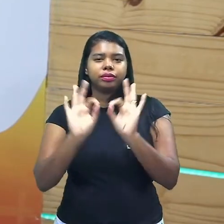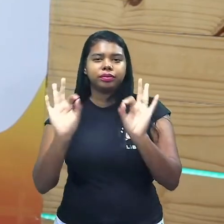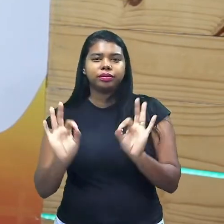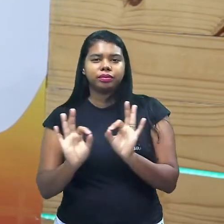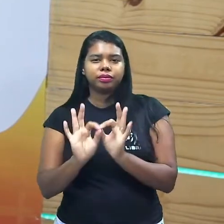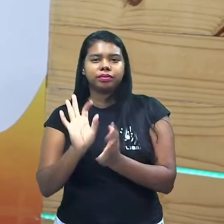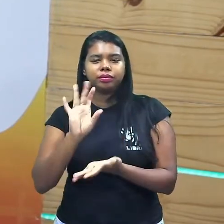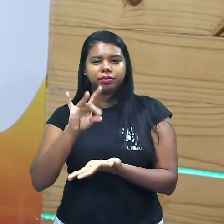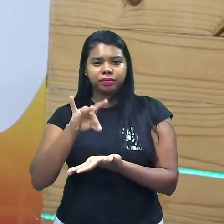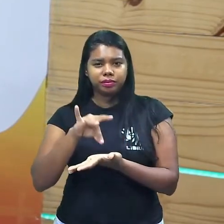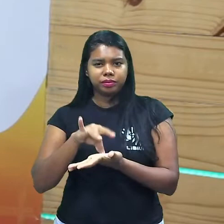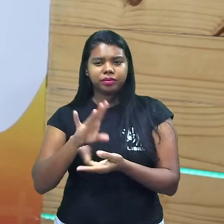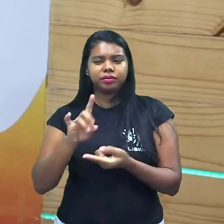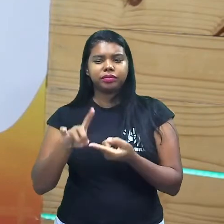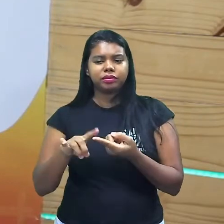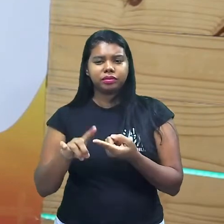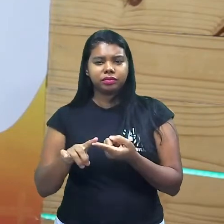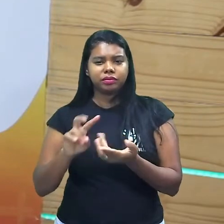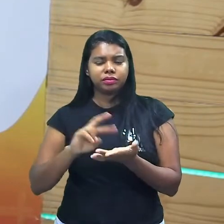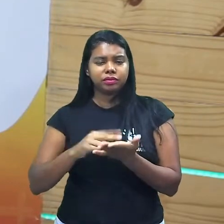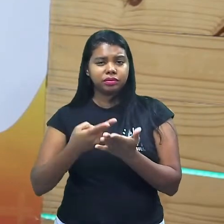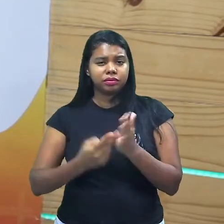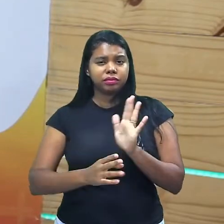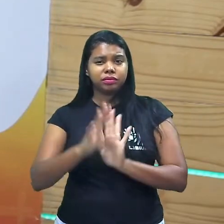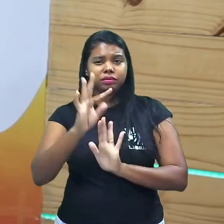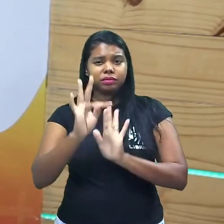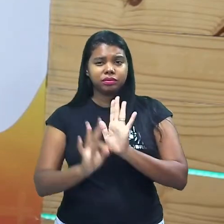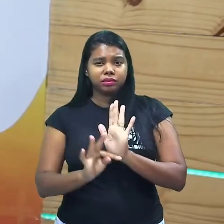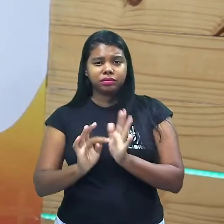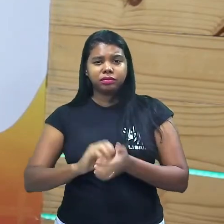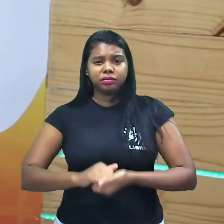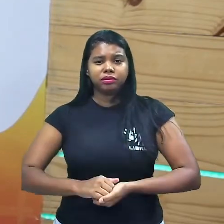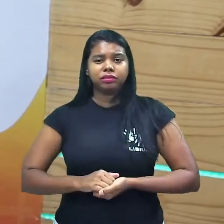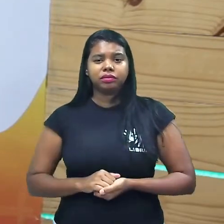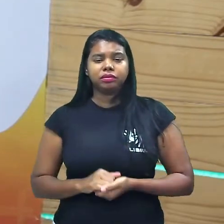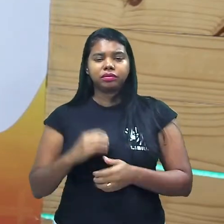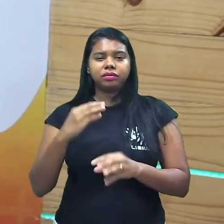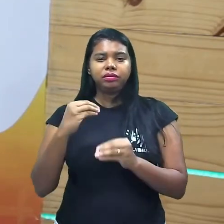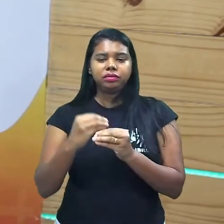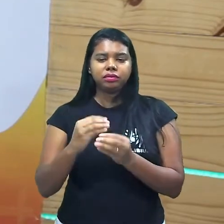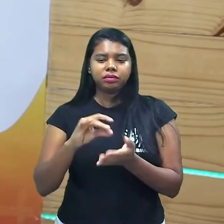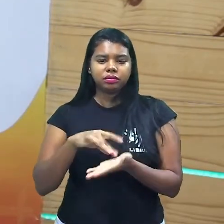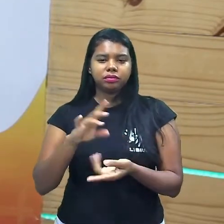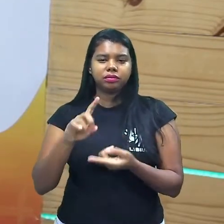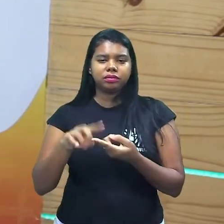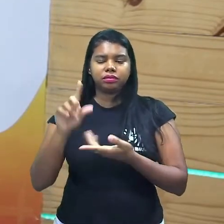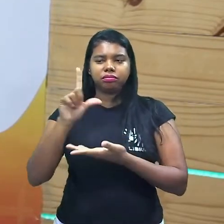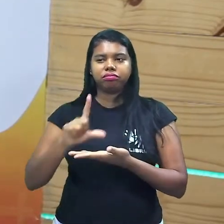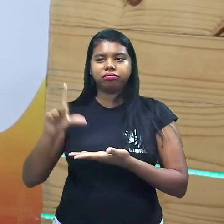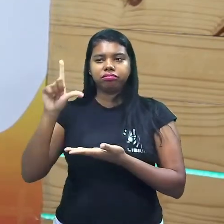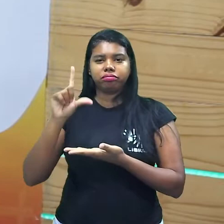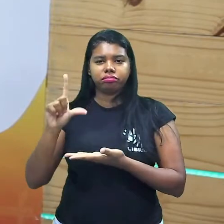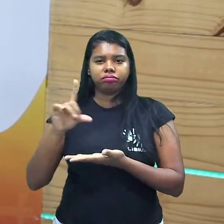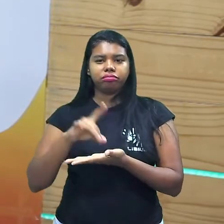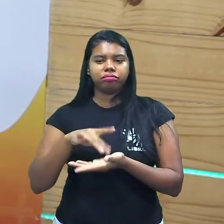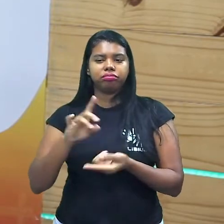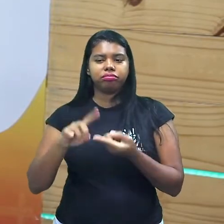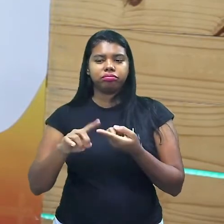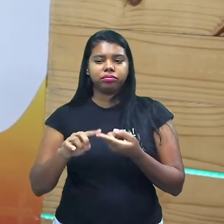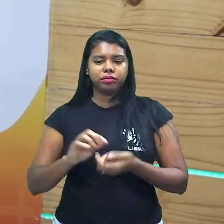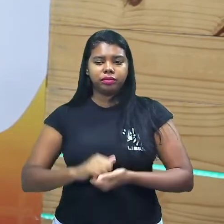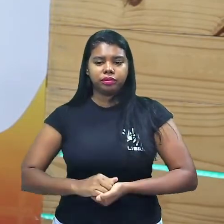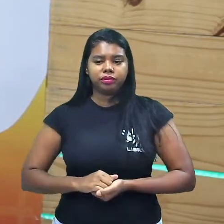do sentido a questão da interpretação do texto atrelado com a parte literária na literatura